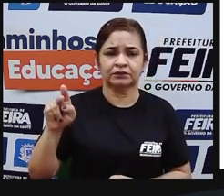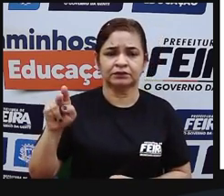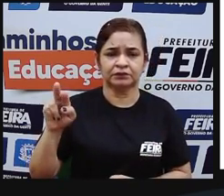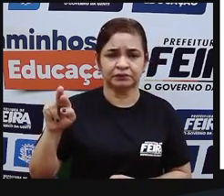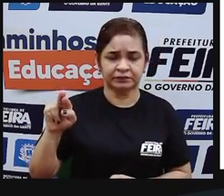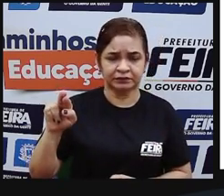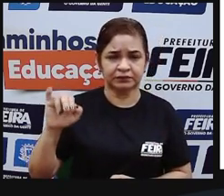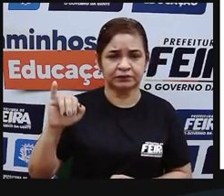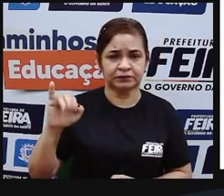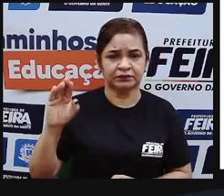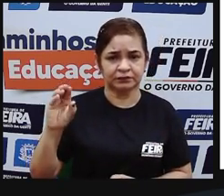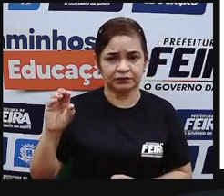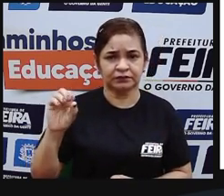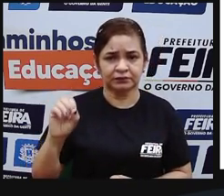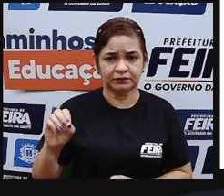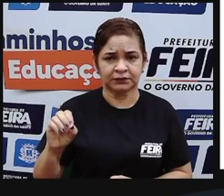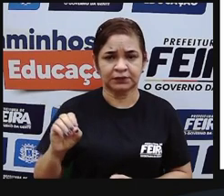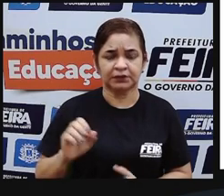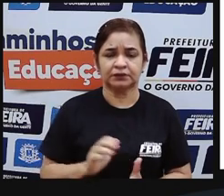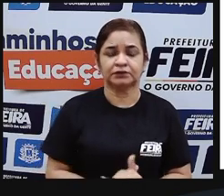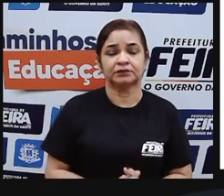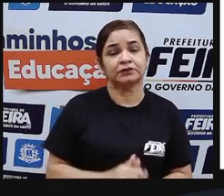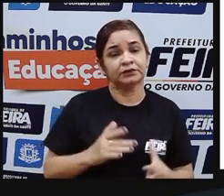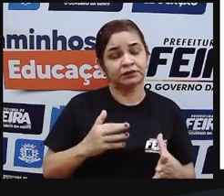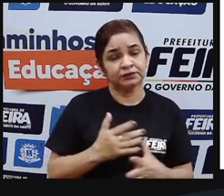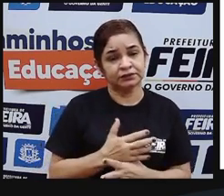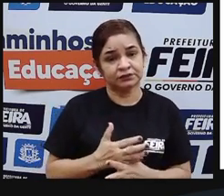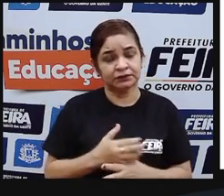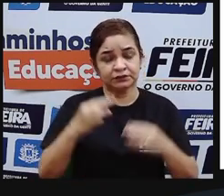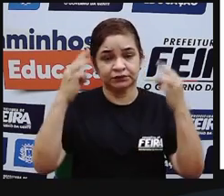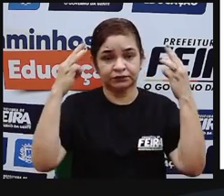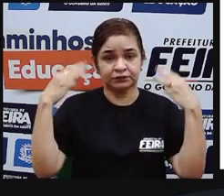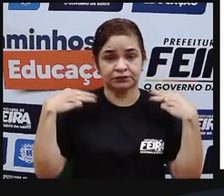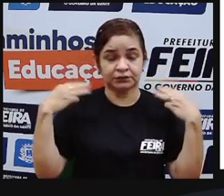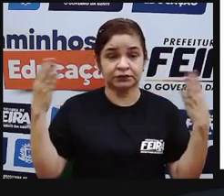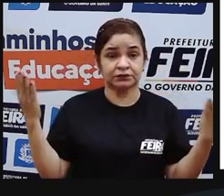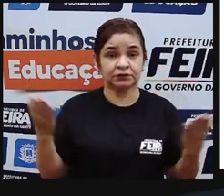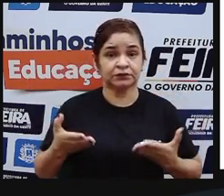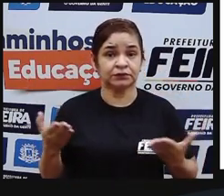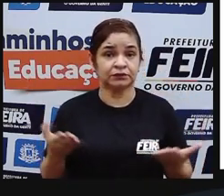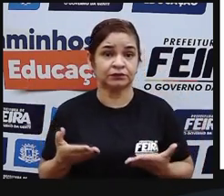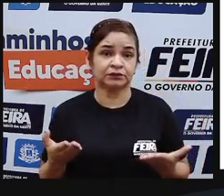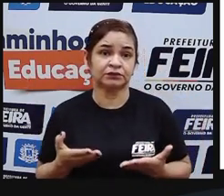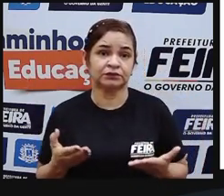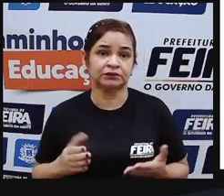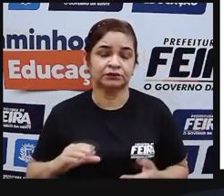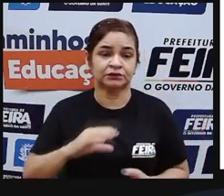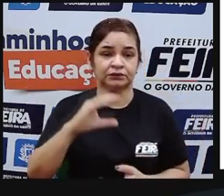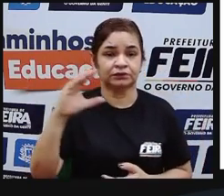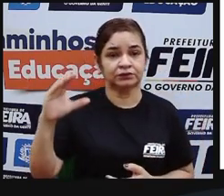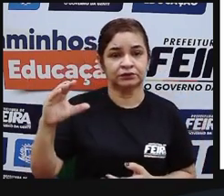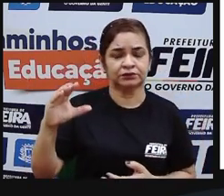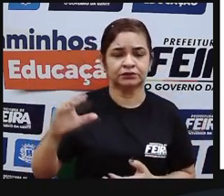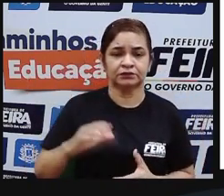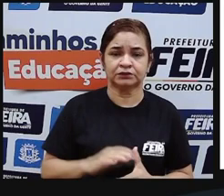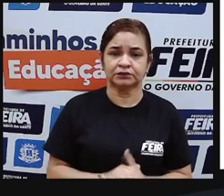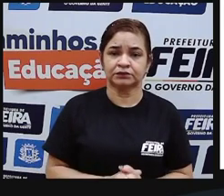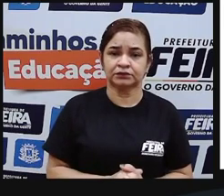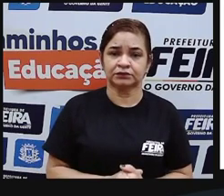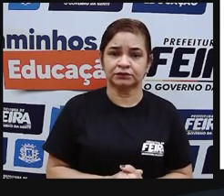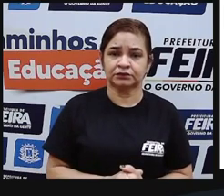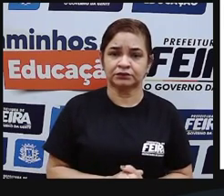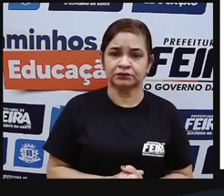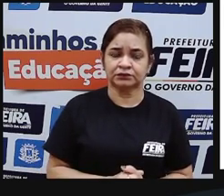Tenochtitlán a cidade do México que ele está falando aqui hoje é a capital do México ué os aztecas